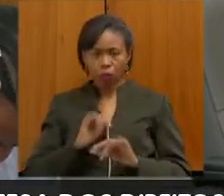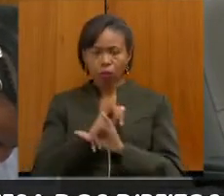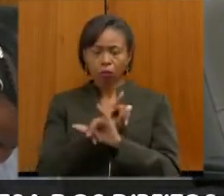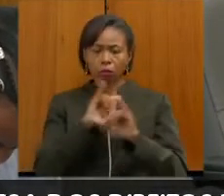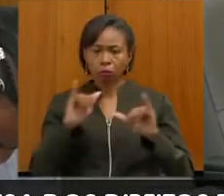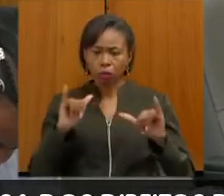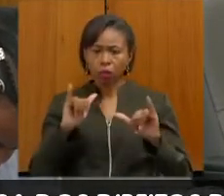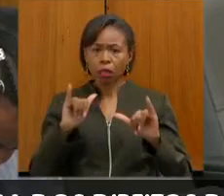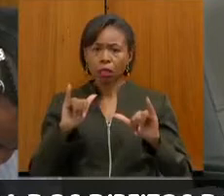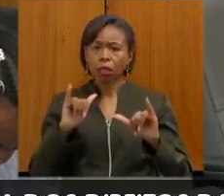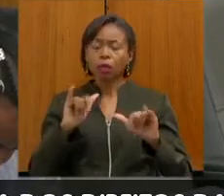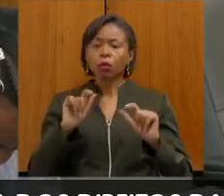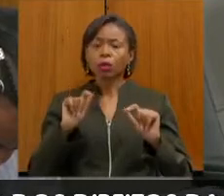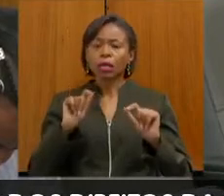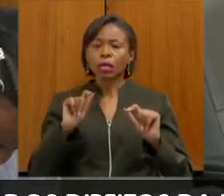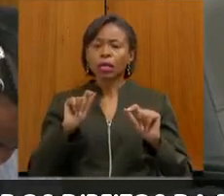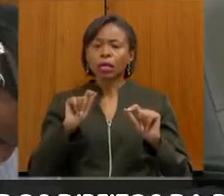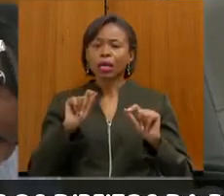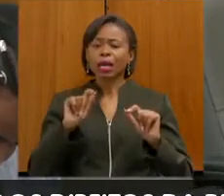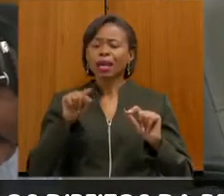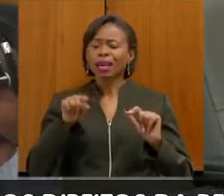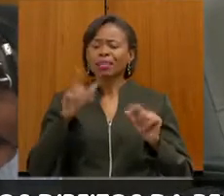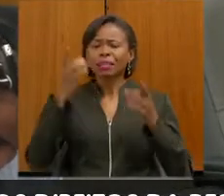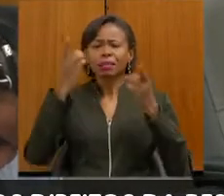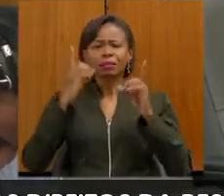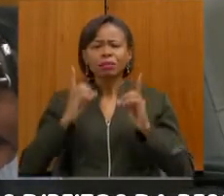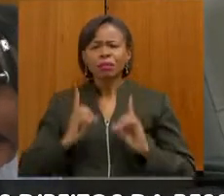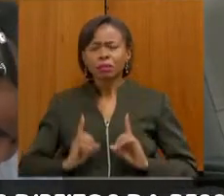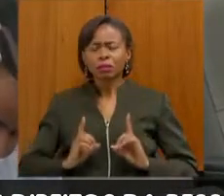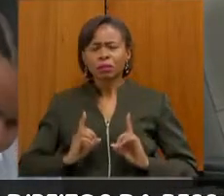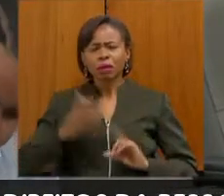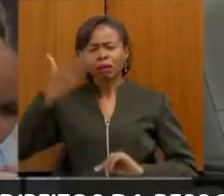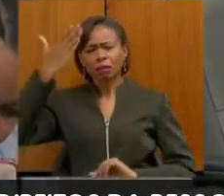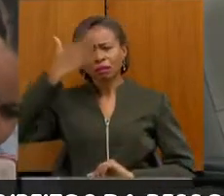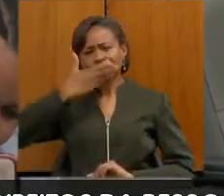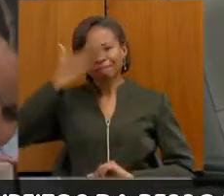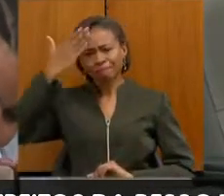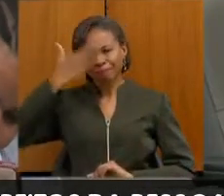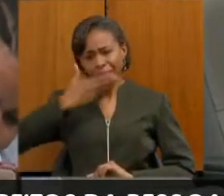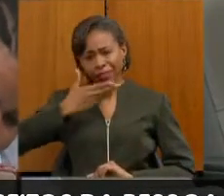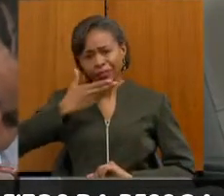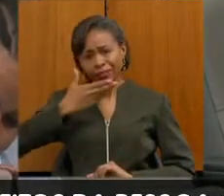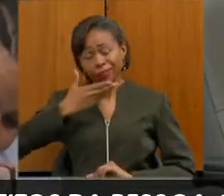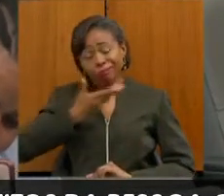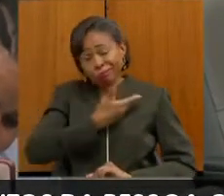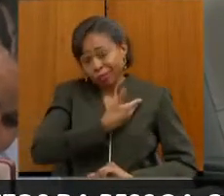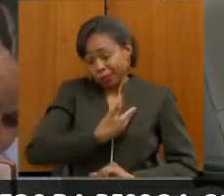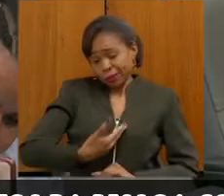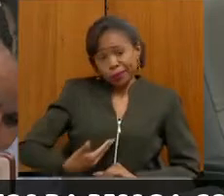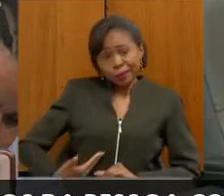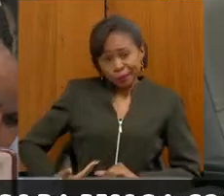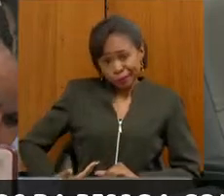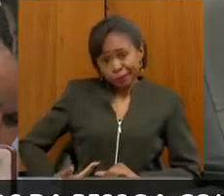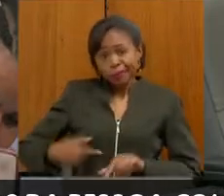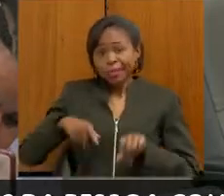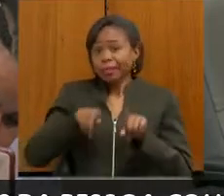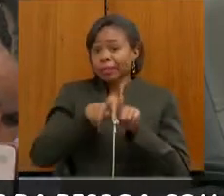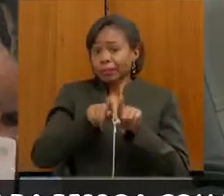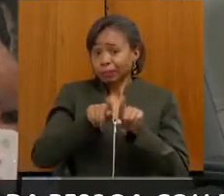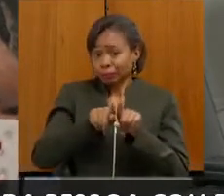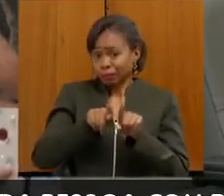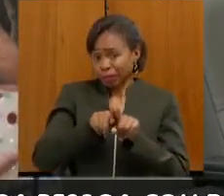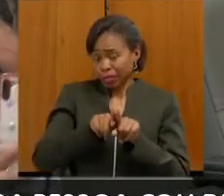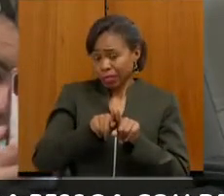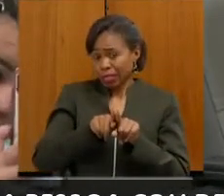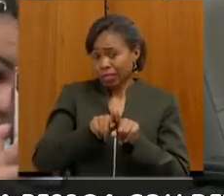que torna-se invisível tanto quanto para o poder público e também do